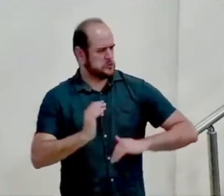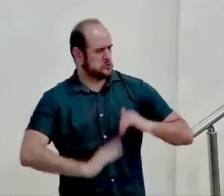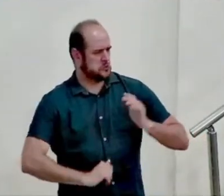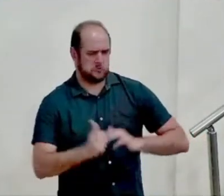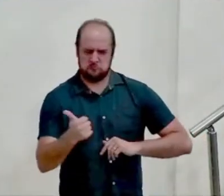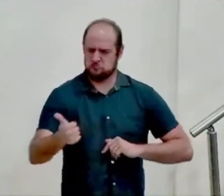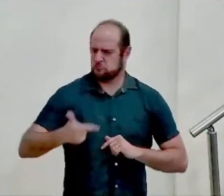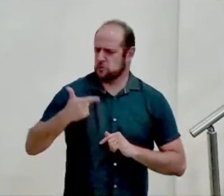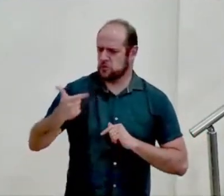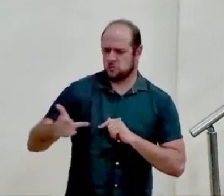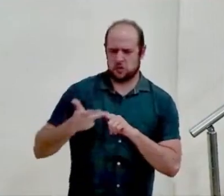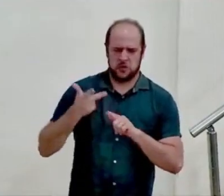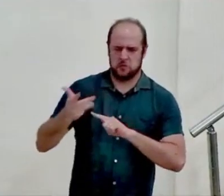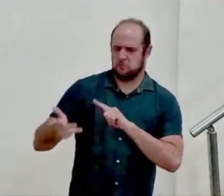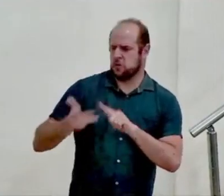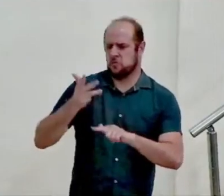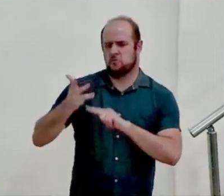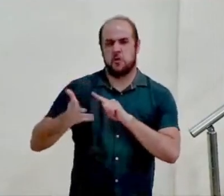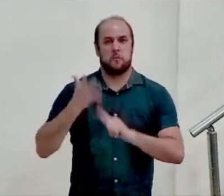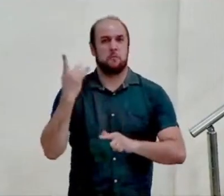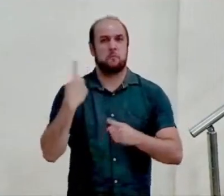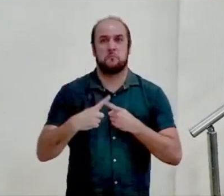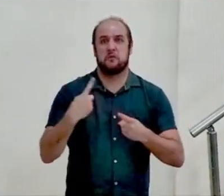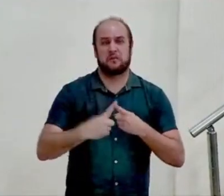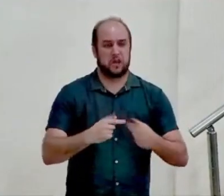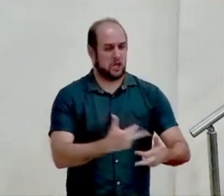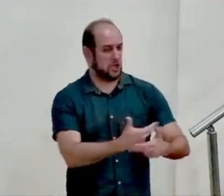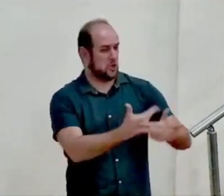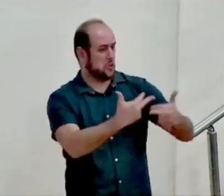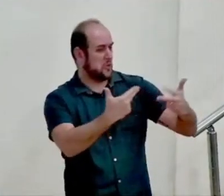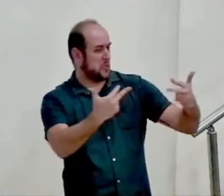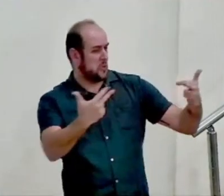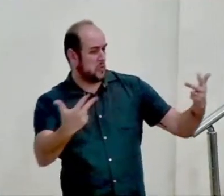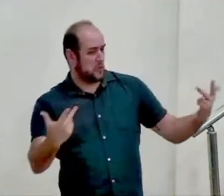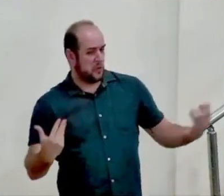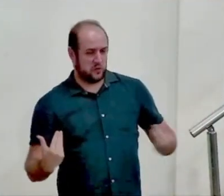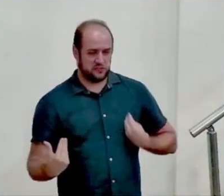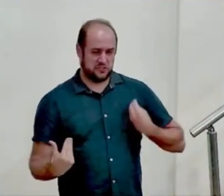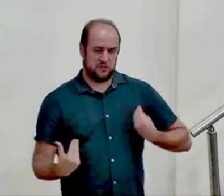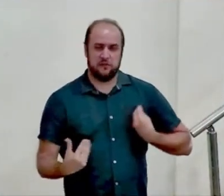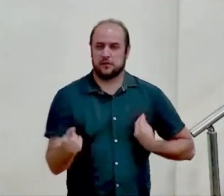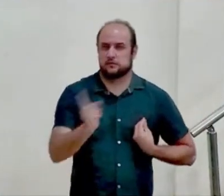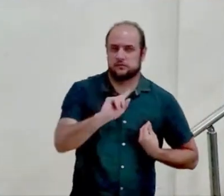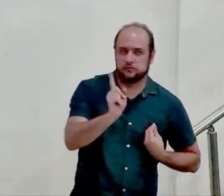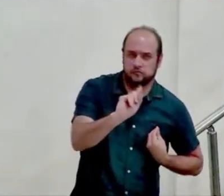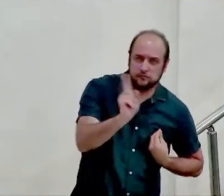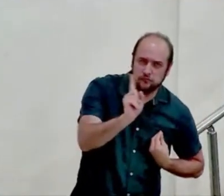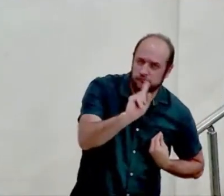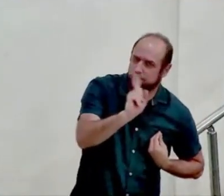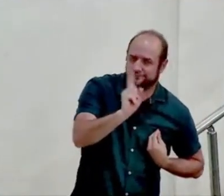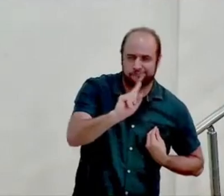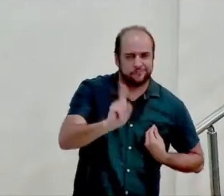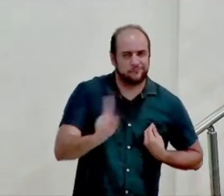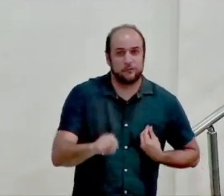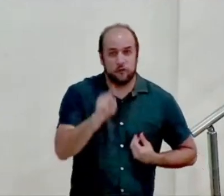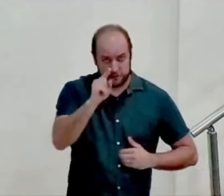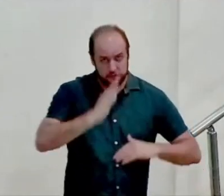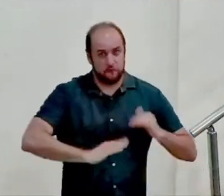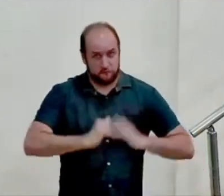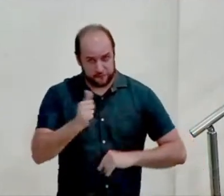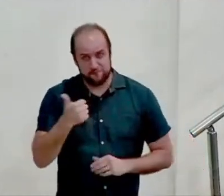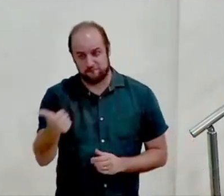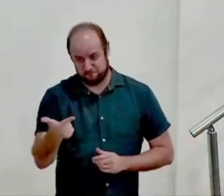y e z por causa das coisas ao meu redor não, não, não, não de maneira nenhuma você faz